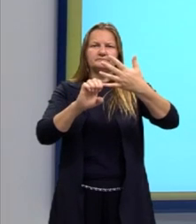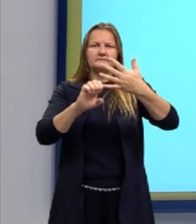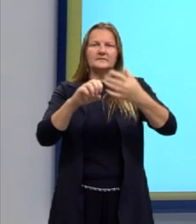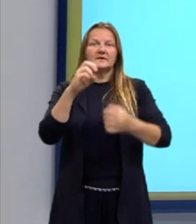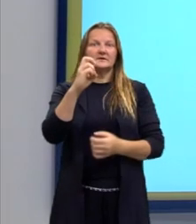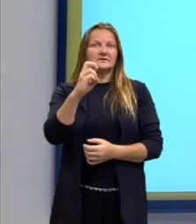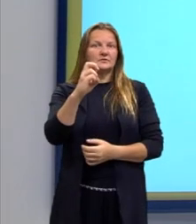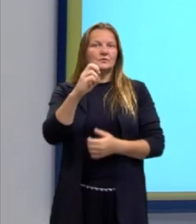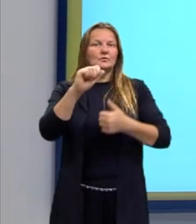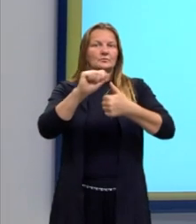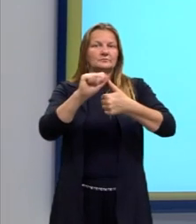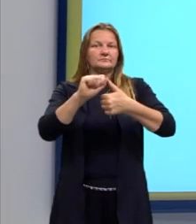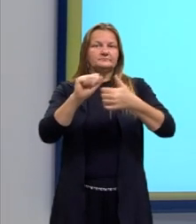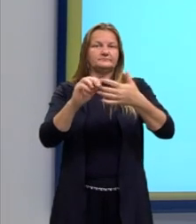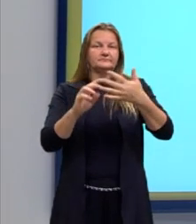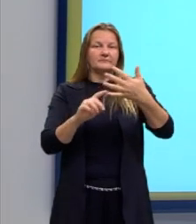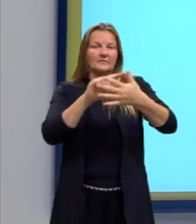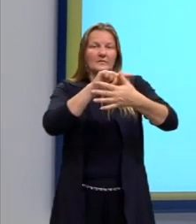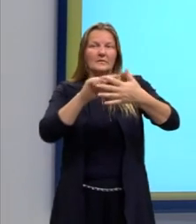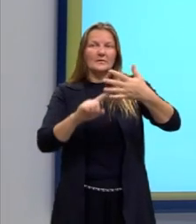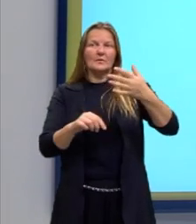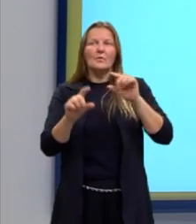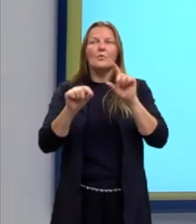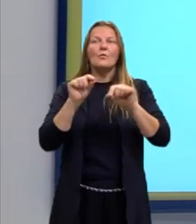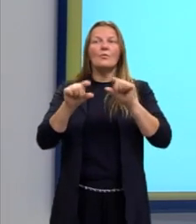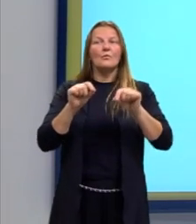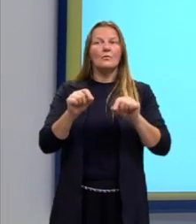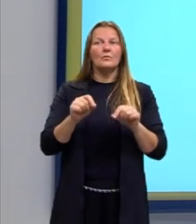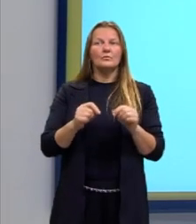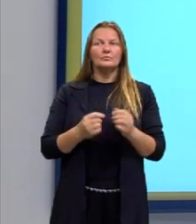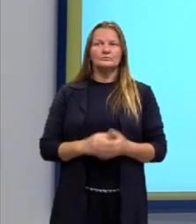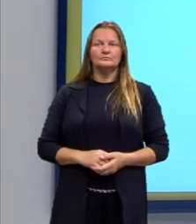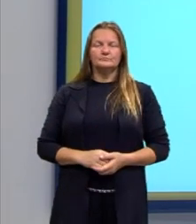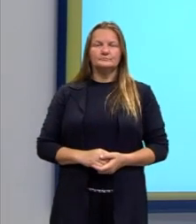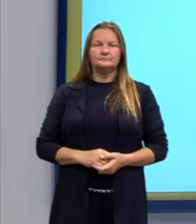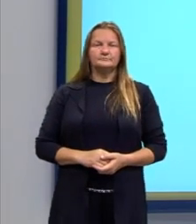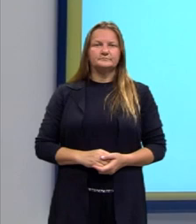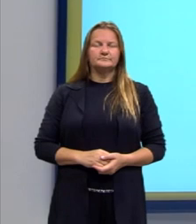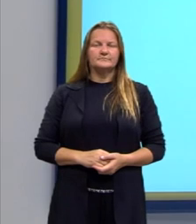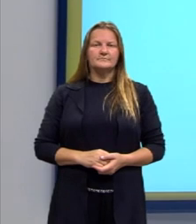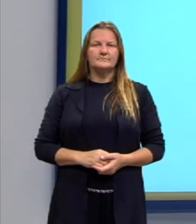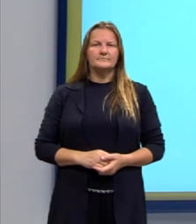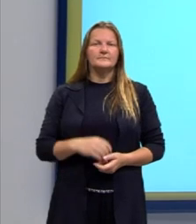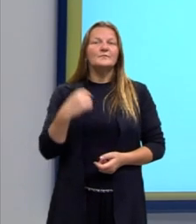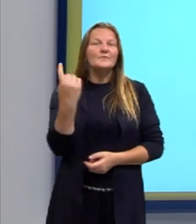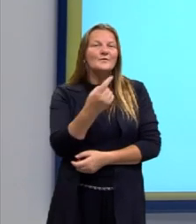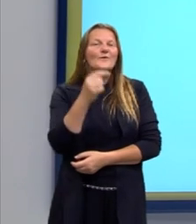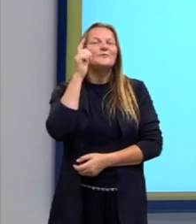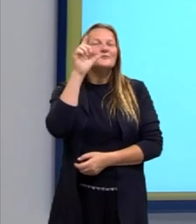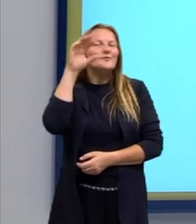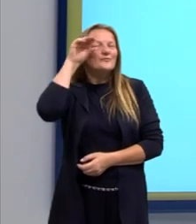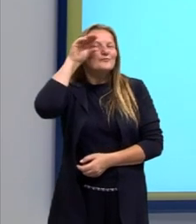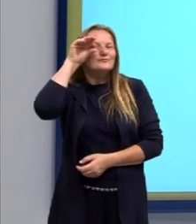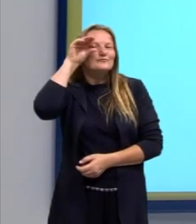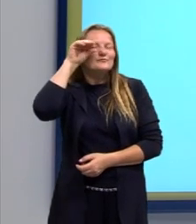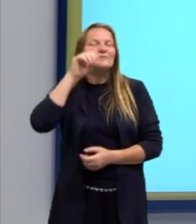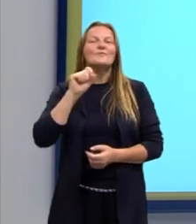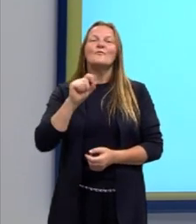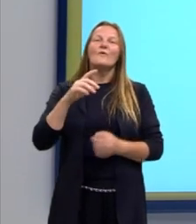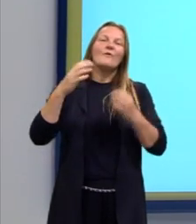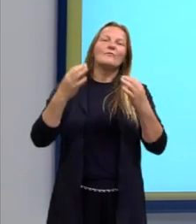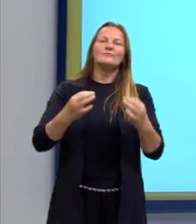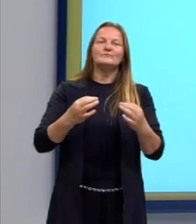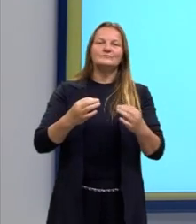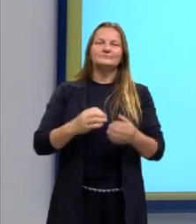alternativas trazendo ali possíveis expressões e nós conseguimos observar que todas